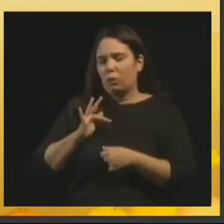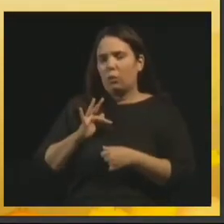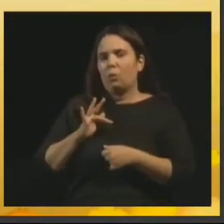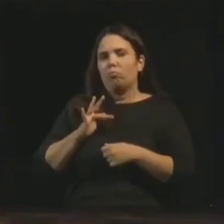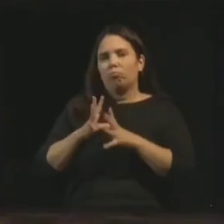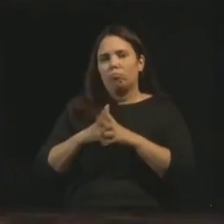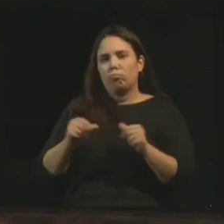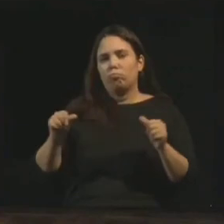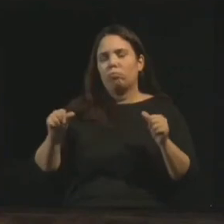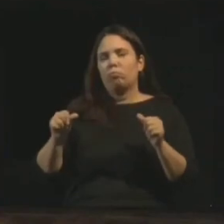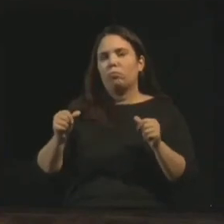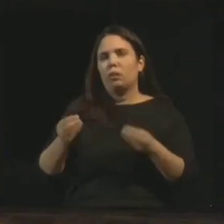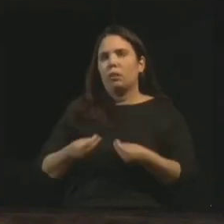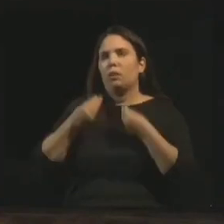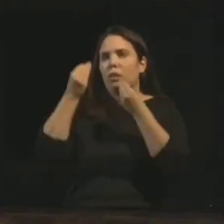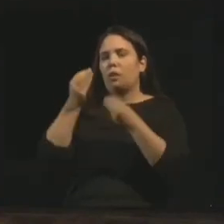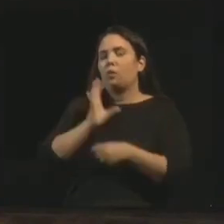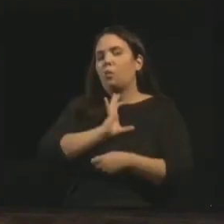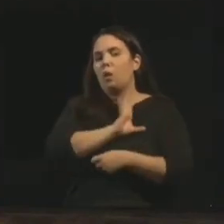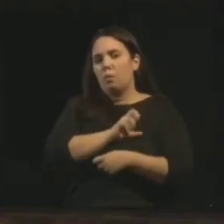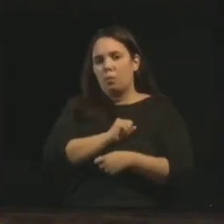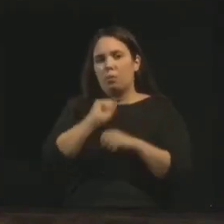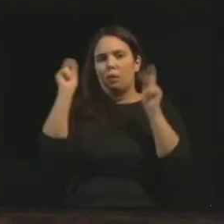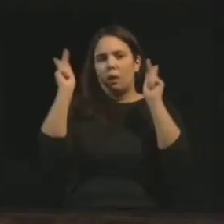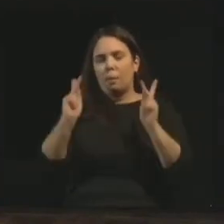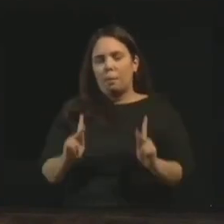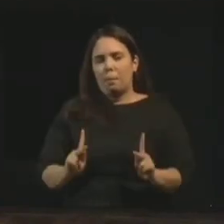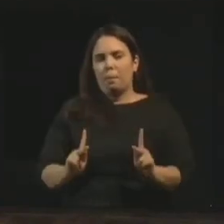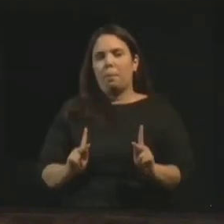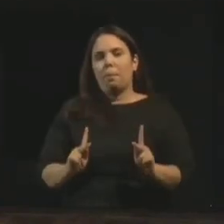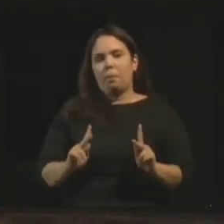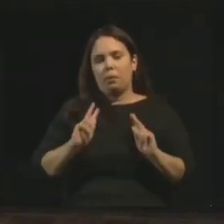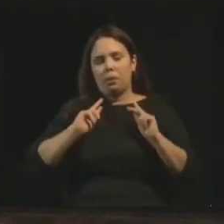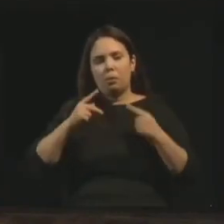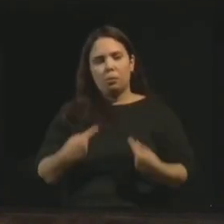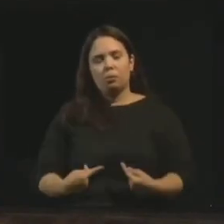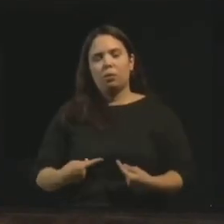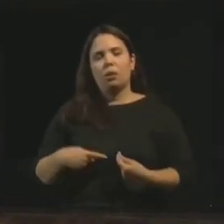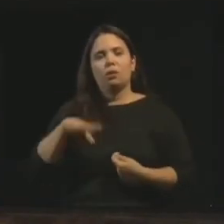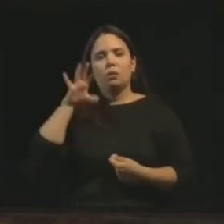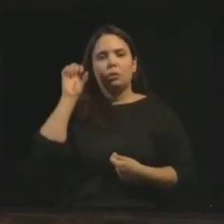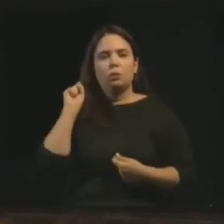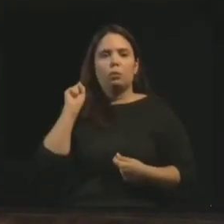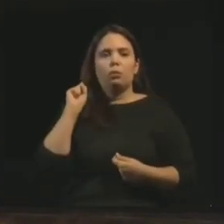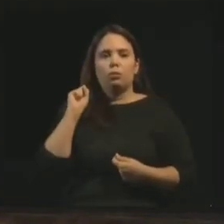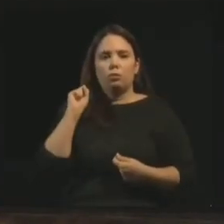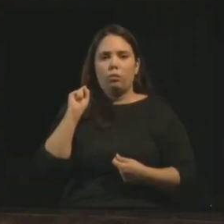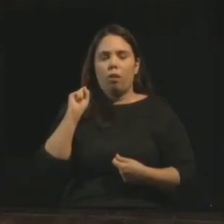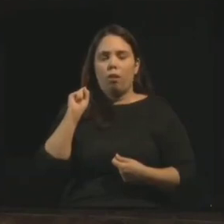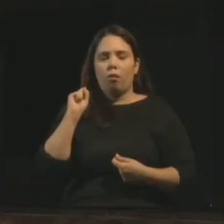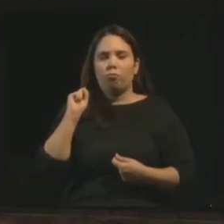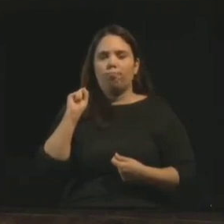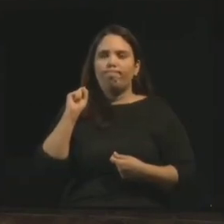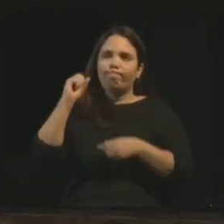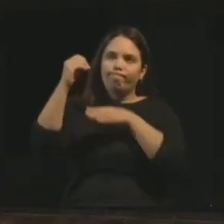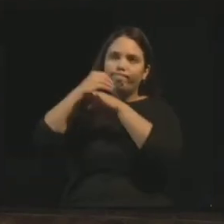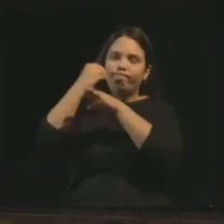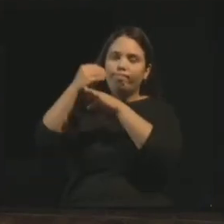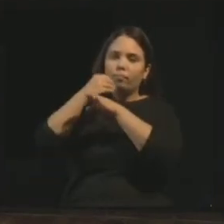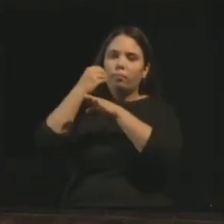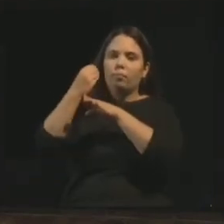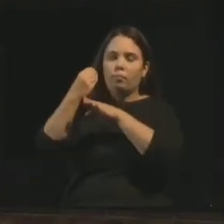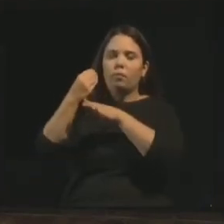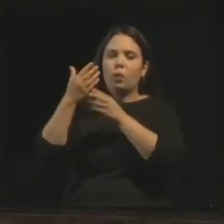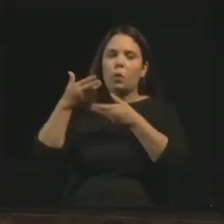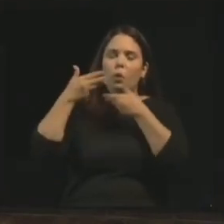elevando-se no amor, na paz e na humildade, escutava a voz do mestre convidando